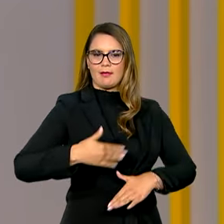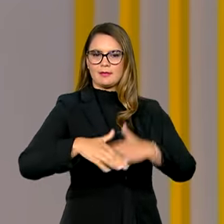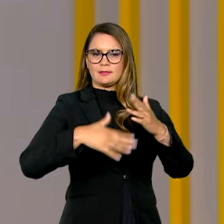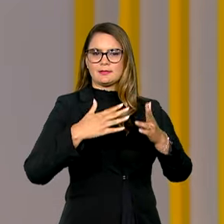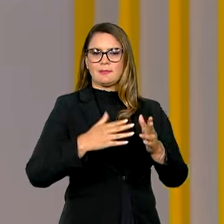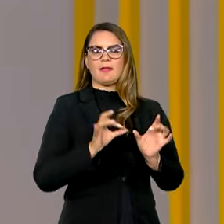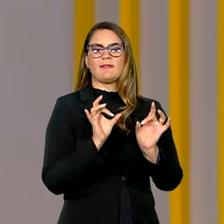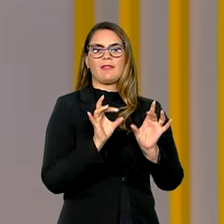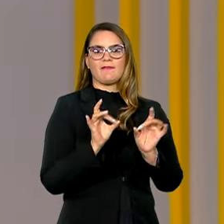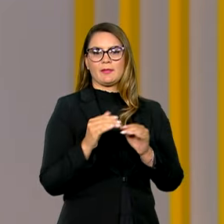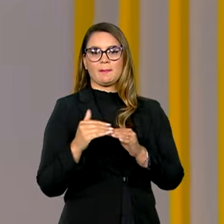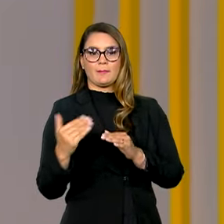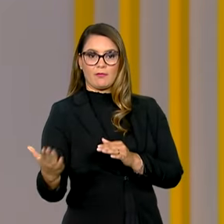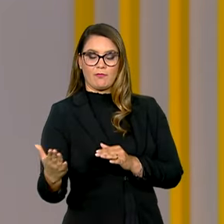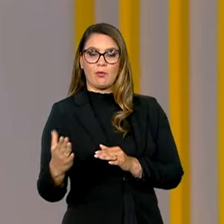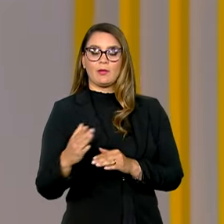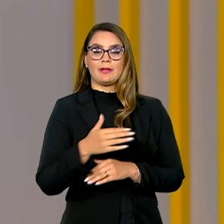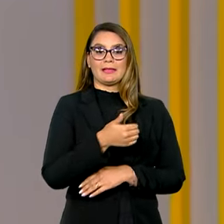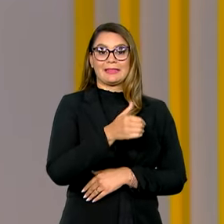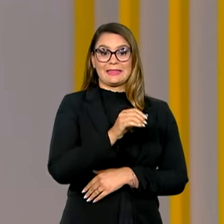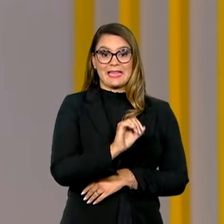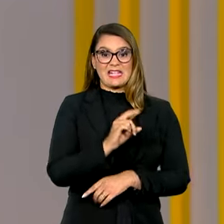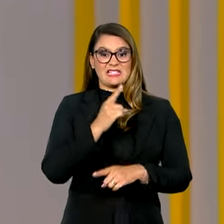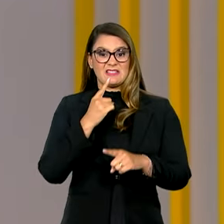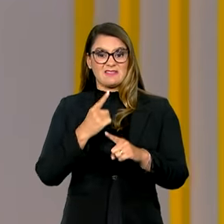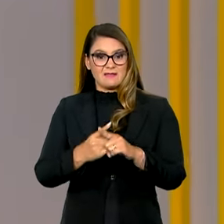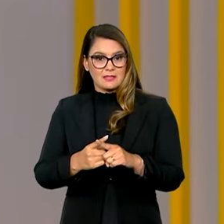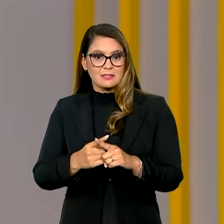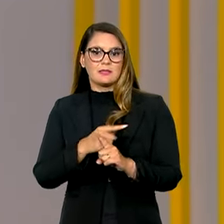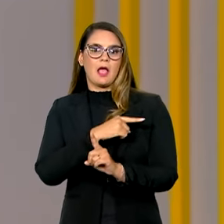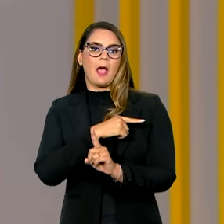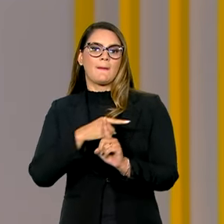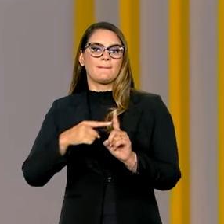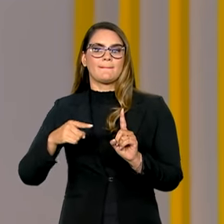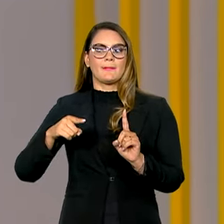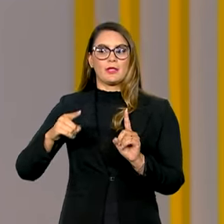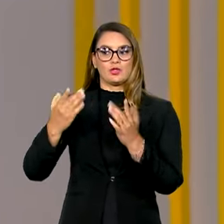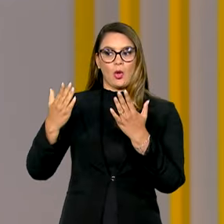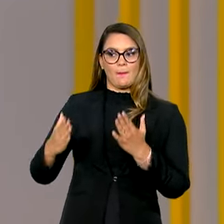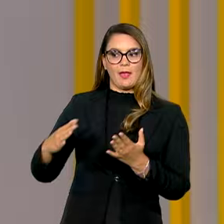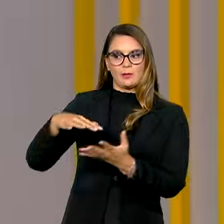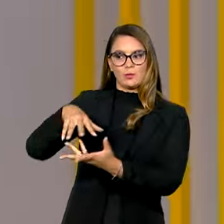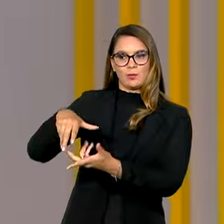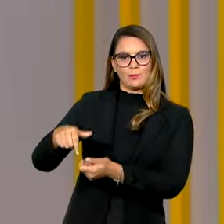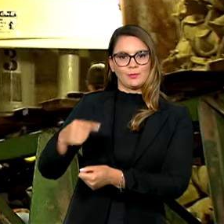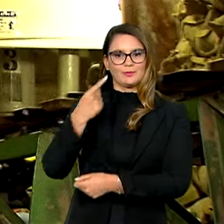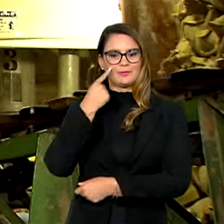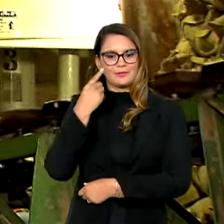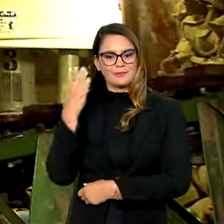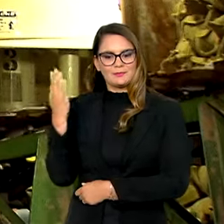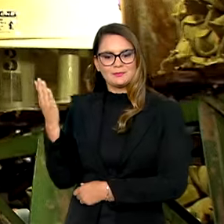das exportações, que foi de 10 vezes a média mundial. Veja na reportagem.